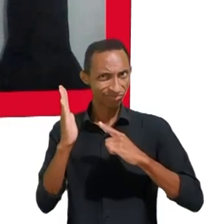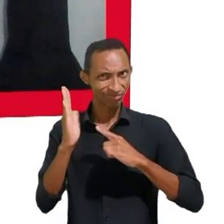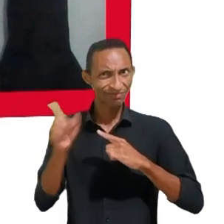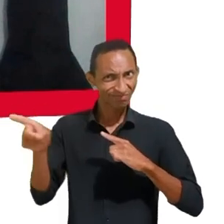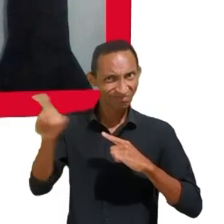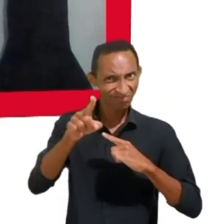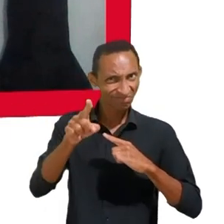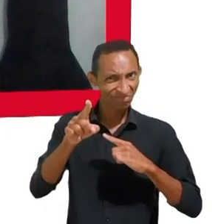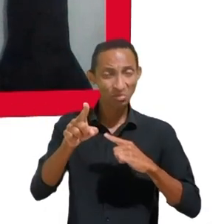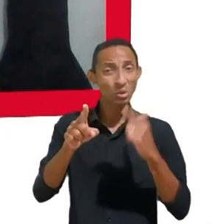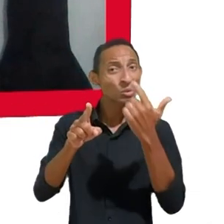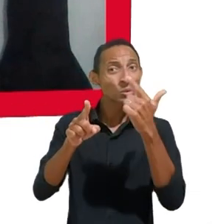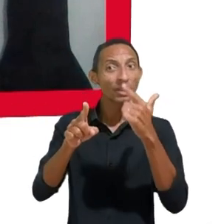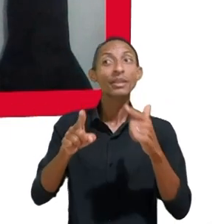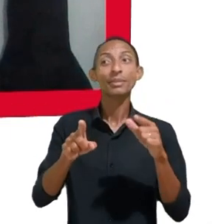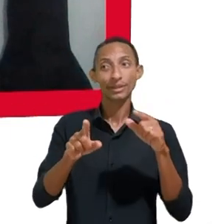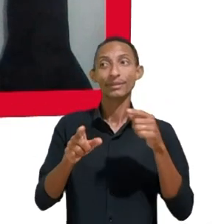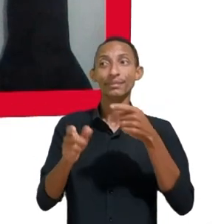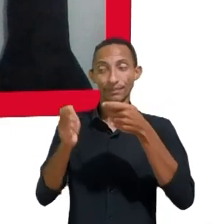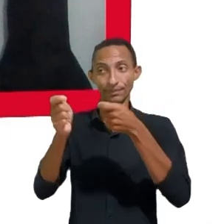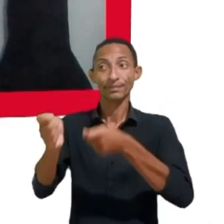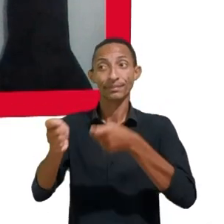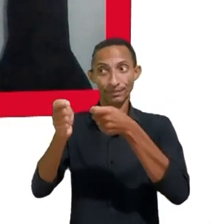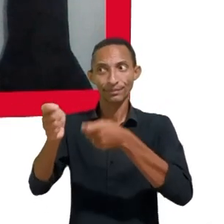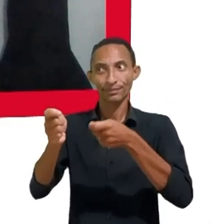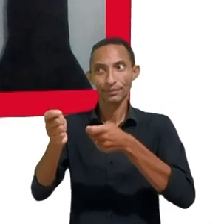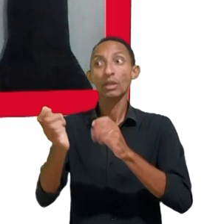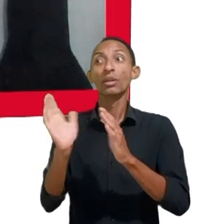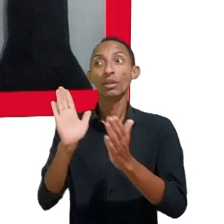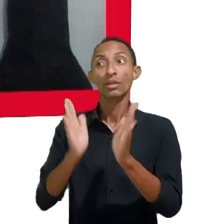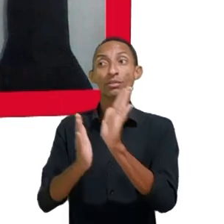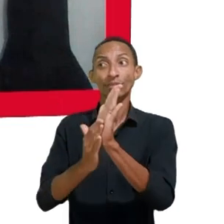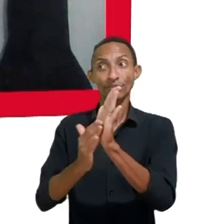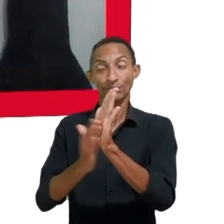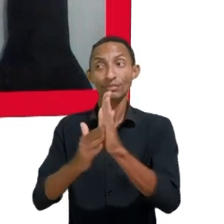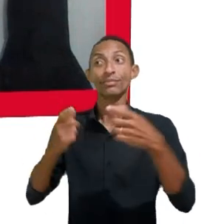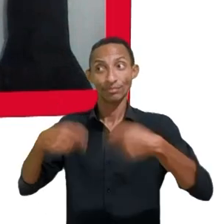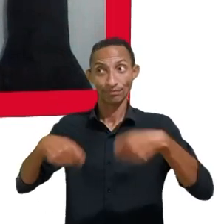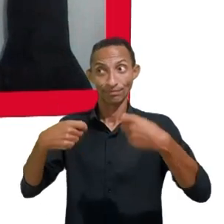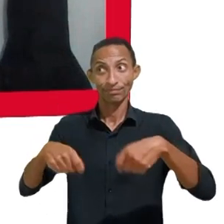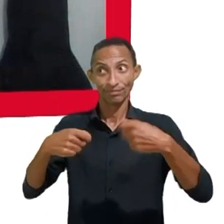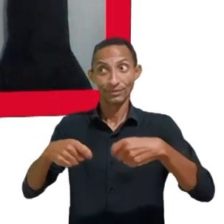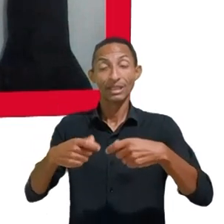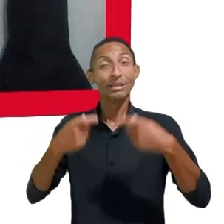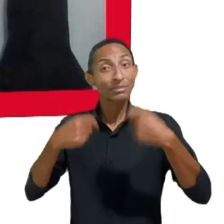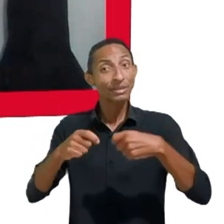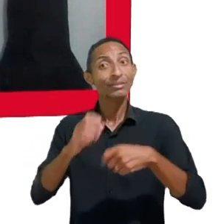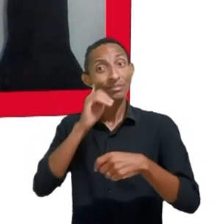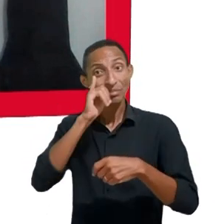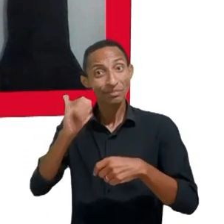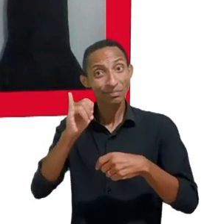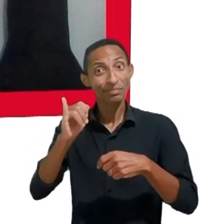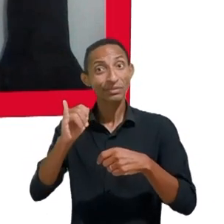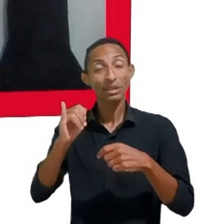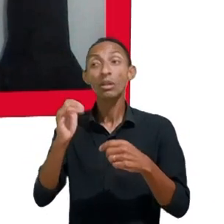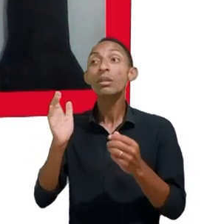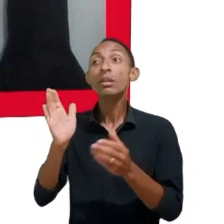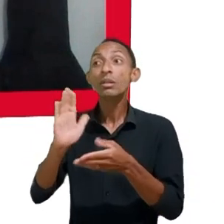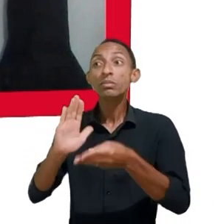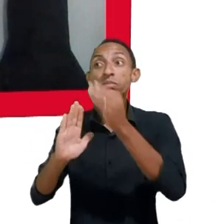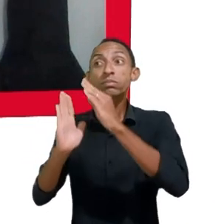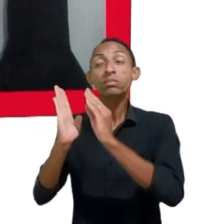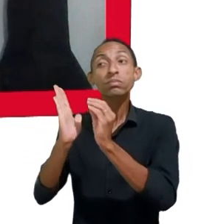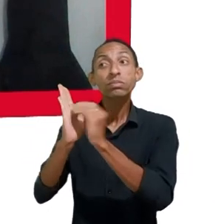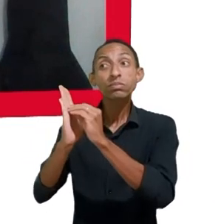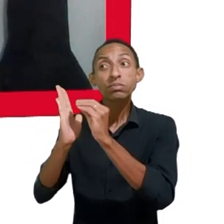trabalho junto com a Alana, junto com as entidades para que isso chegue até a ANPD, para que se torne uma agenda de uma política nacional de proteção de dados